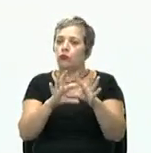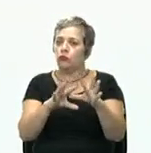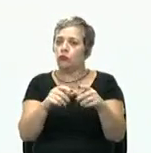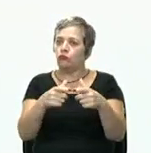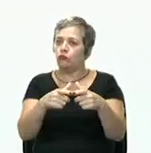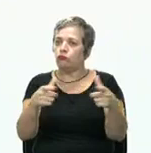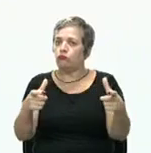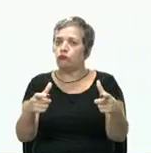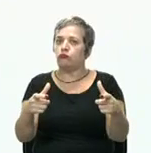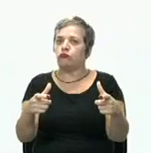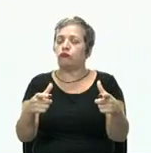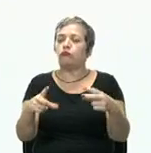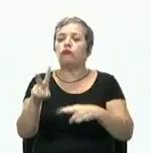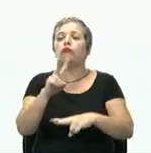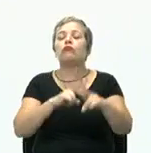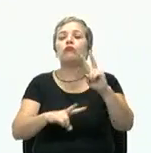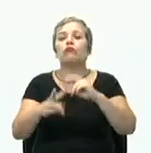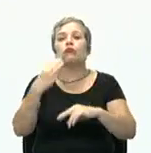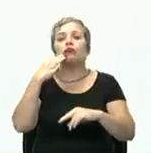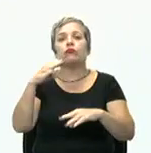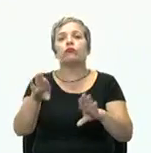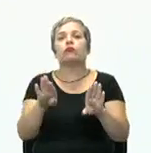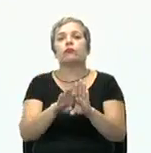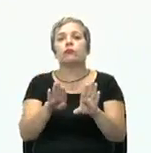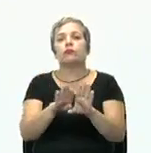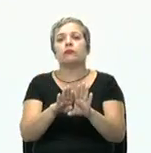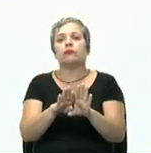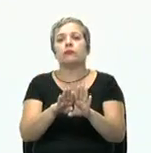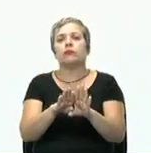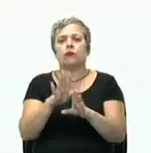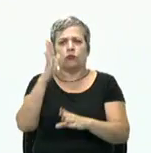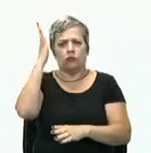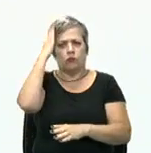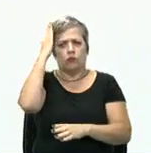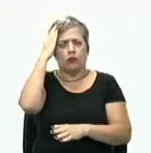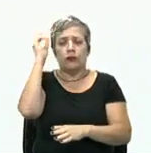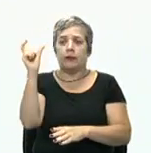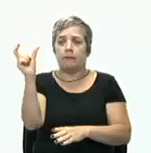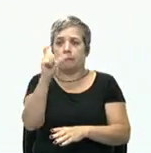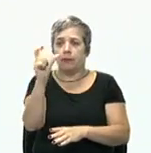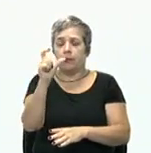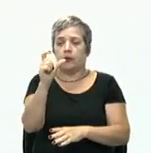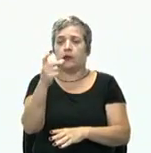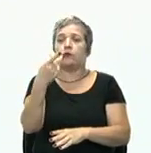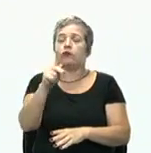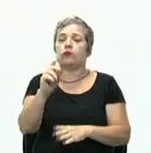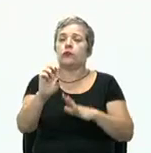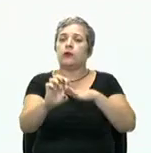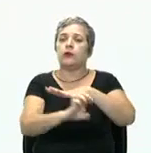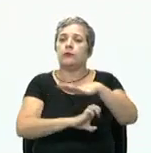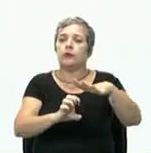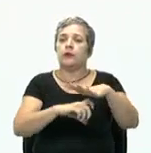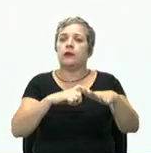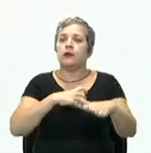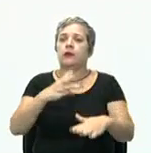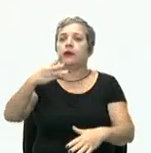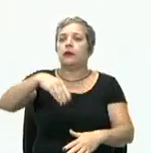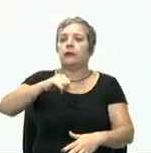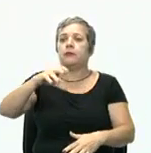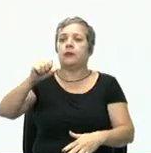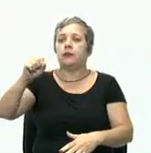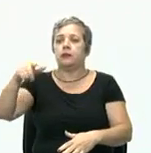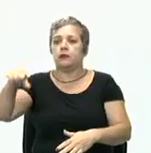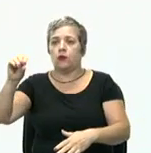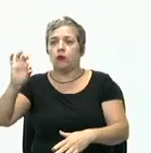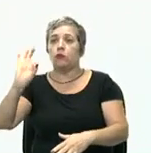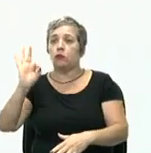Missão e visão. Você sabe o que que é? Na sua empresa, tem a missão e a visão de forma